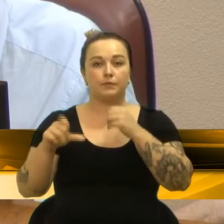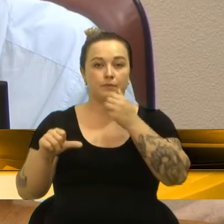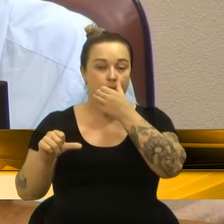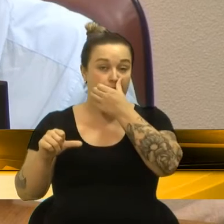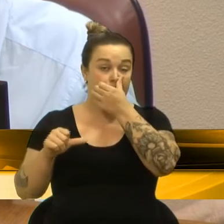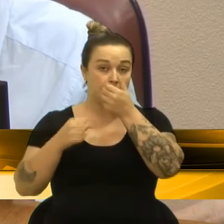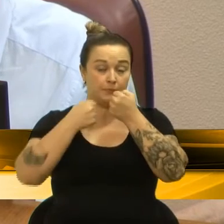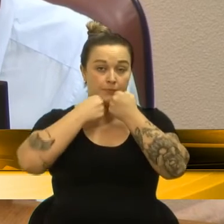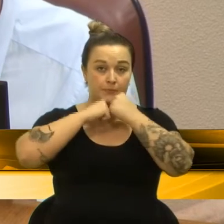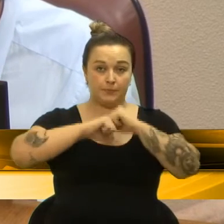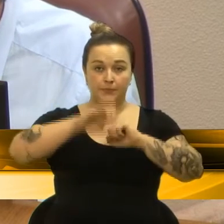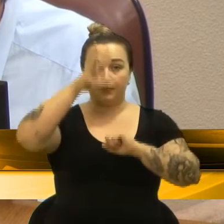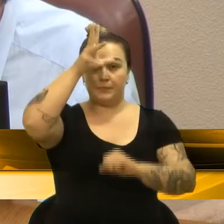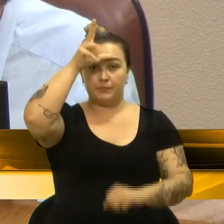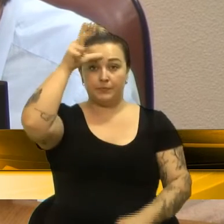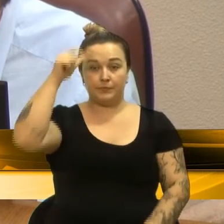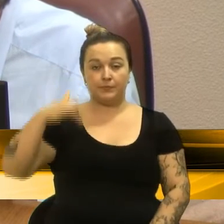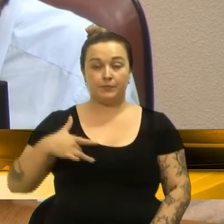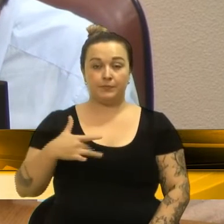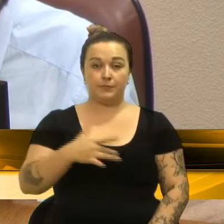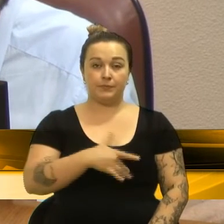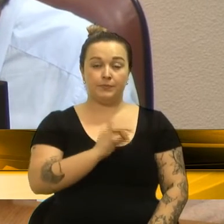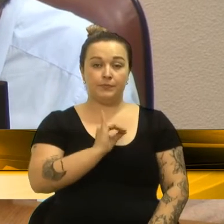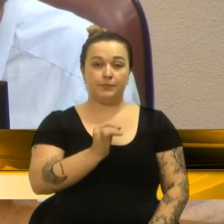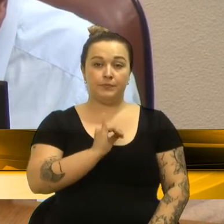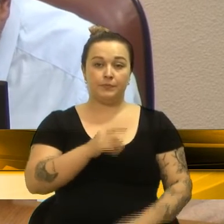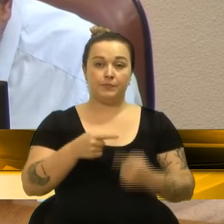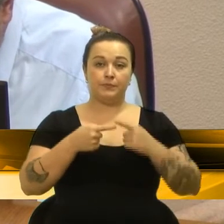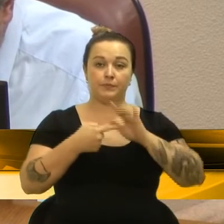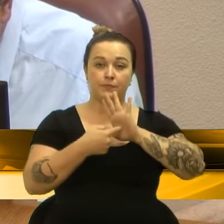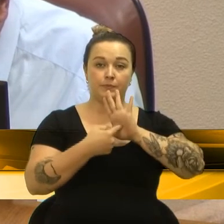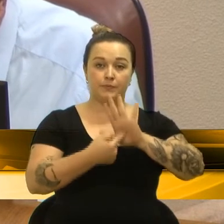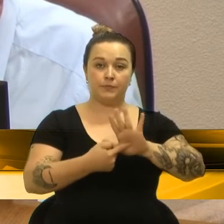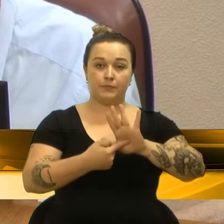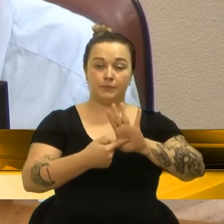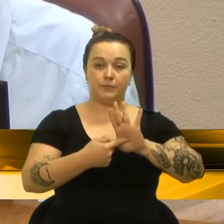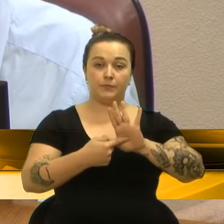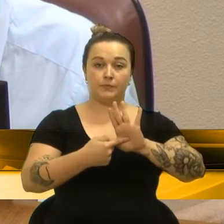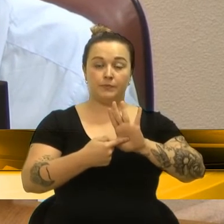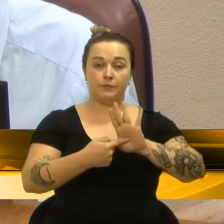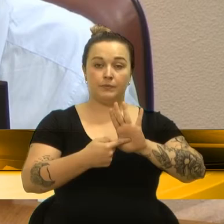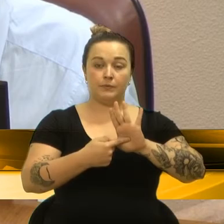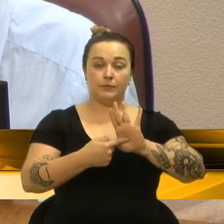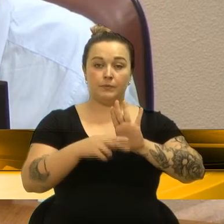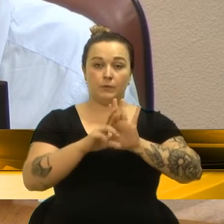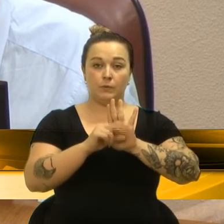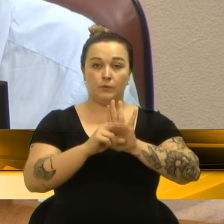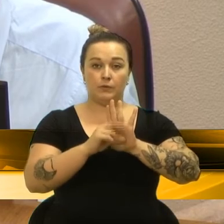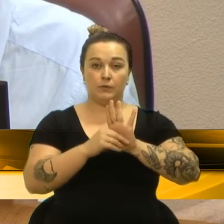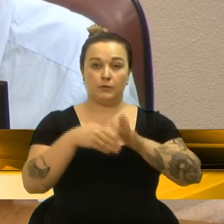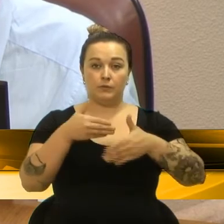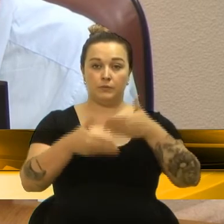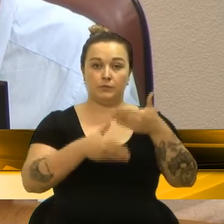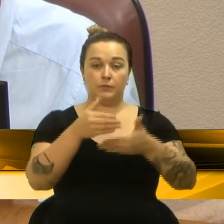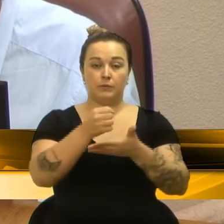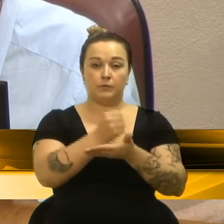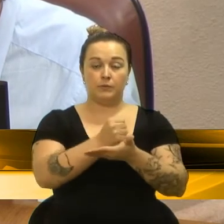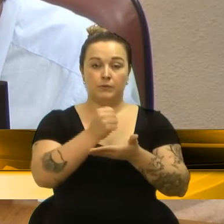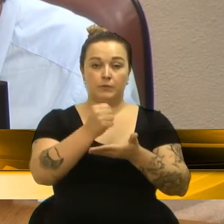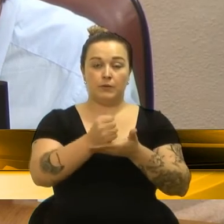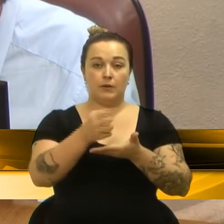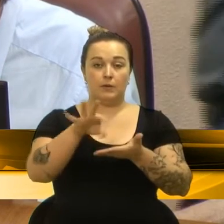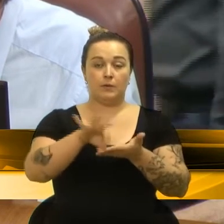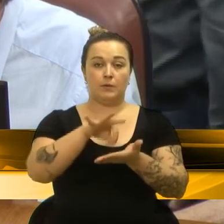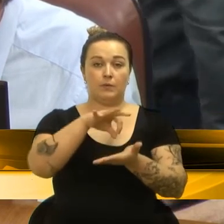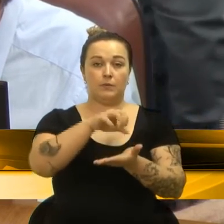Secretaria Municipal da Saúde, por esse edital, torna pública a homologação do resultado do processo de seleção simplificada para a contratação temporária e cadastro